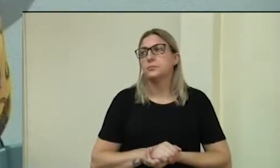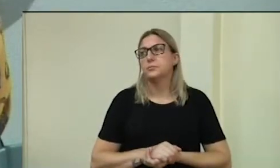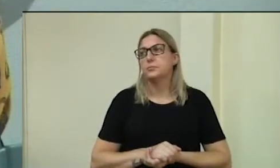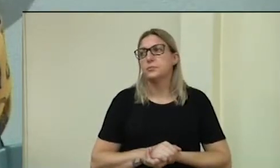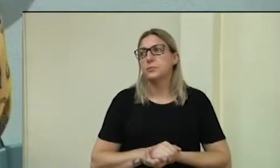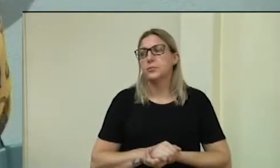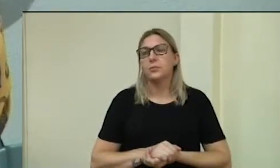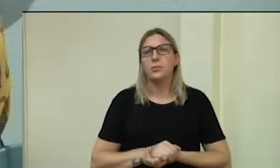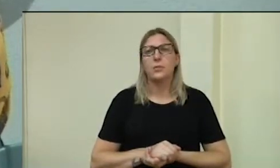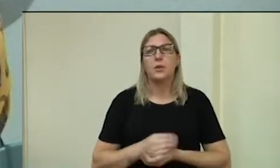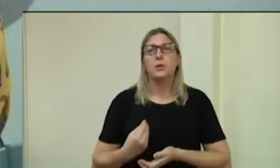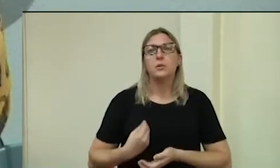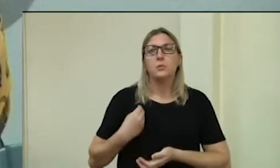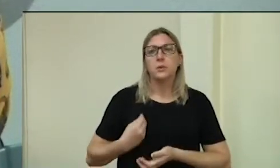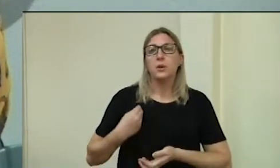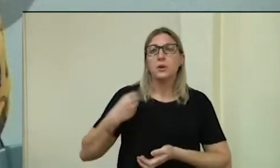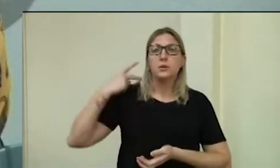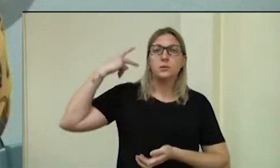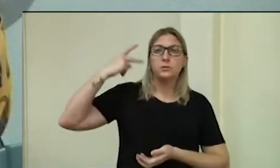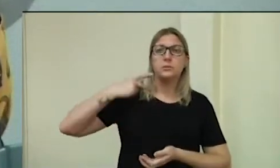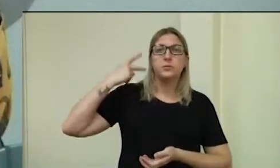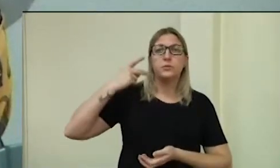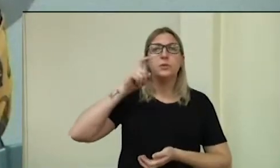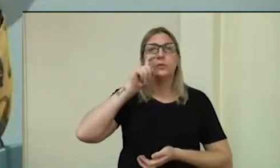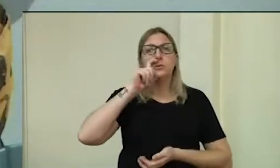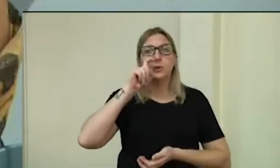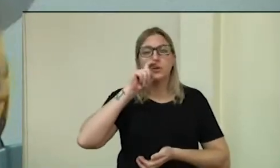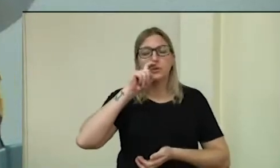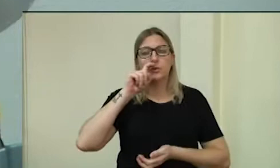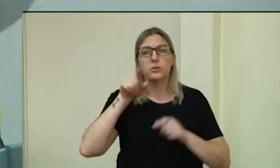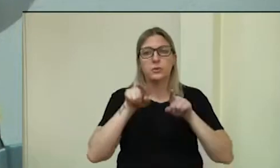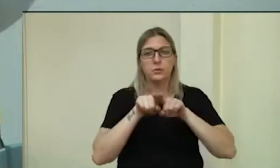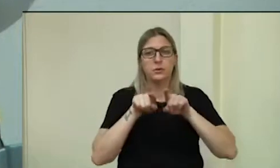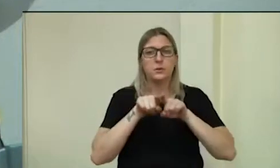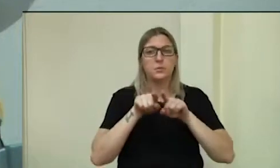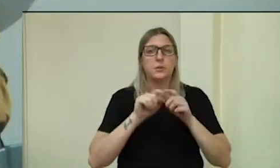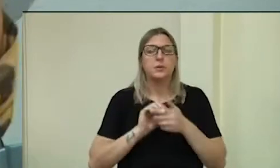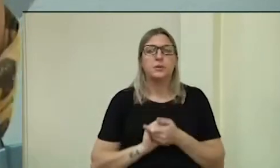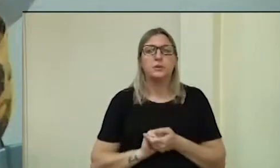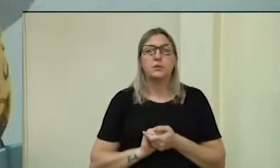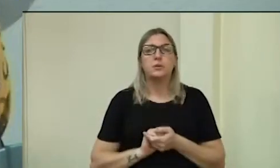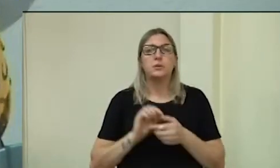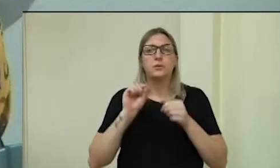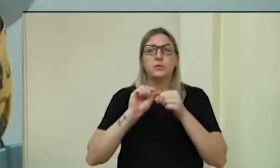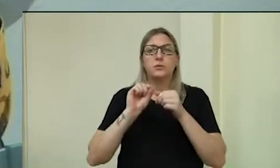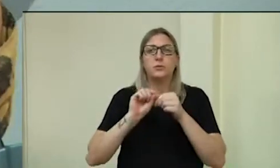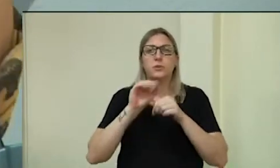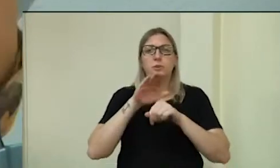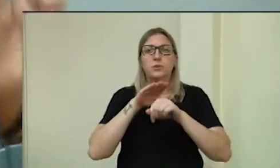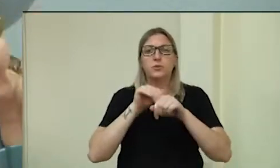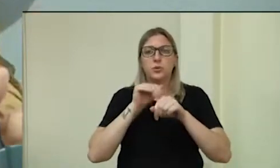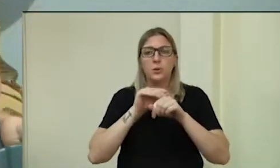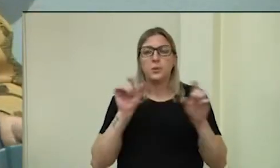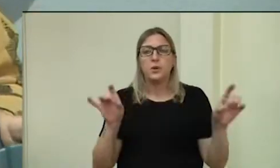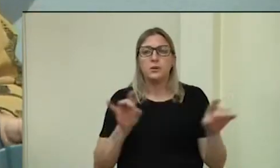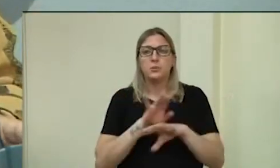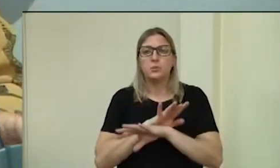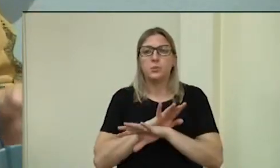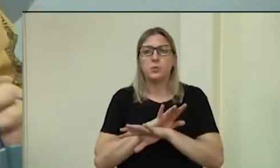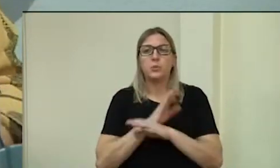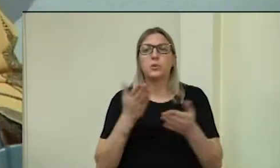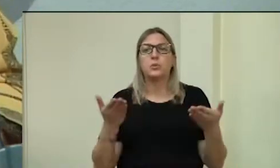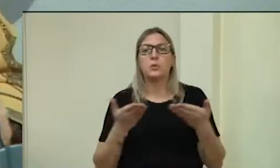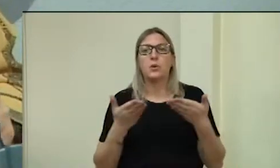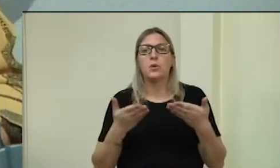Presença do vereador Sérgio. Ok, feita a chamada. Dando sequência à